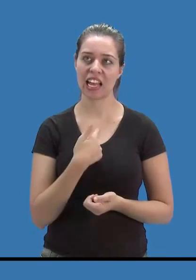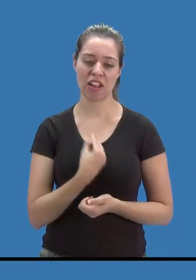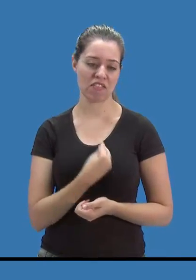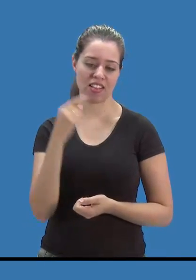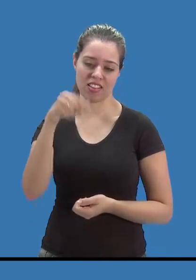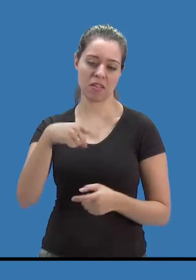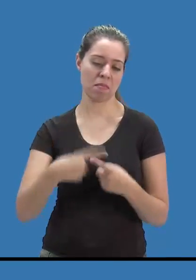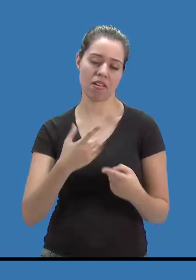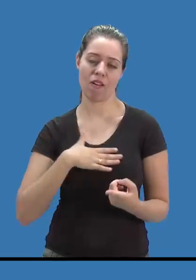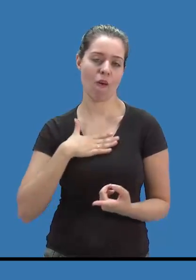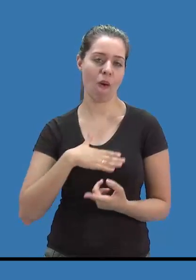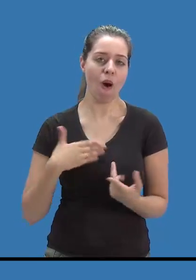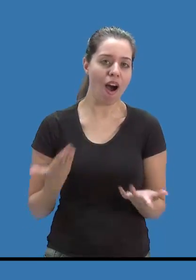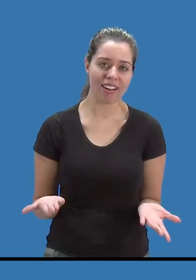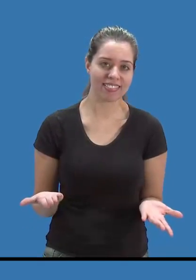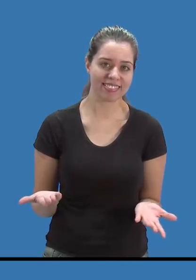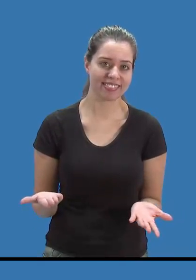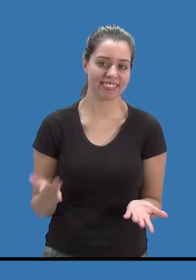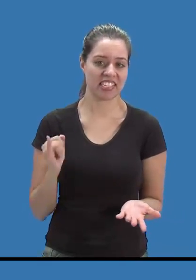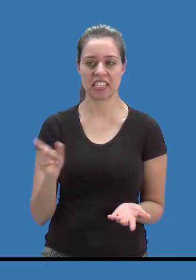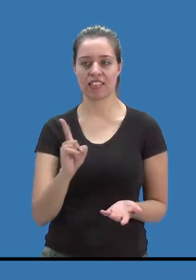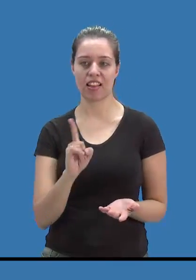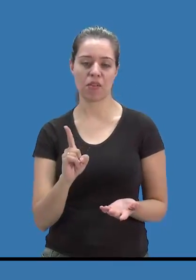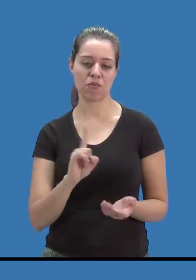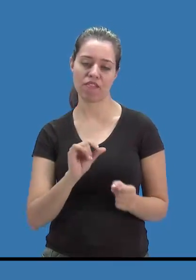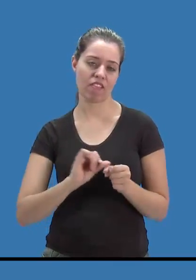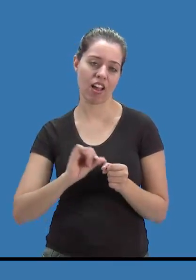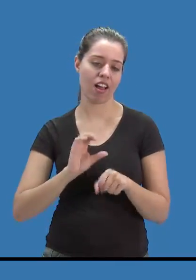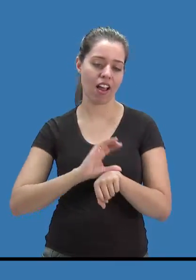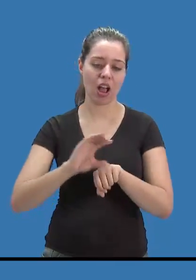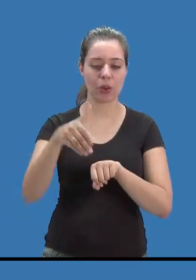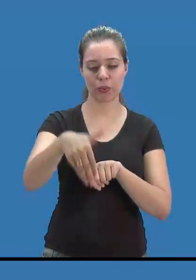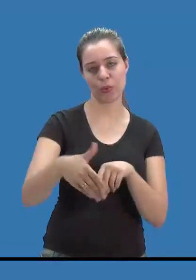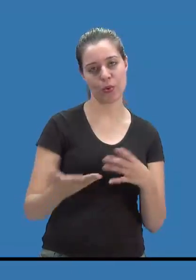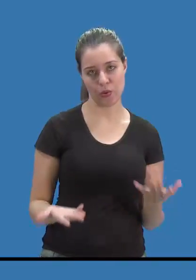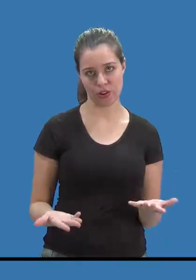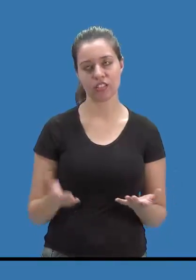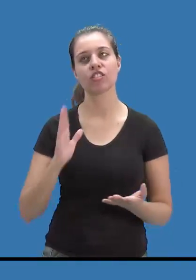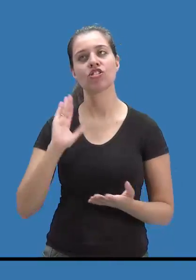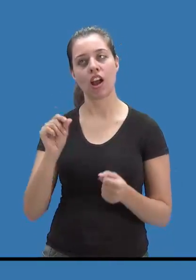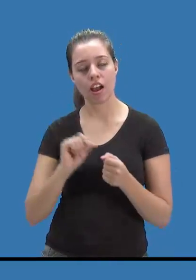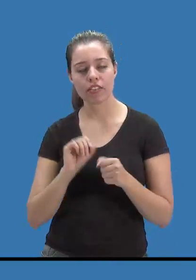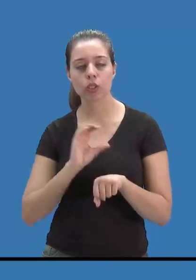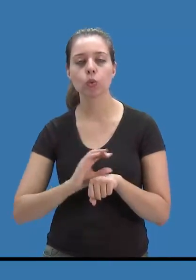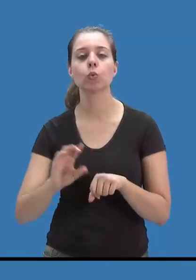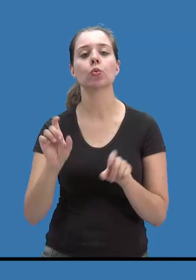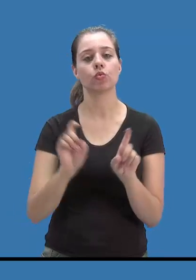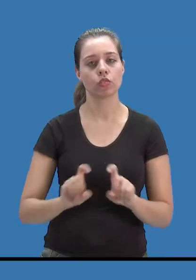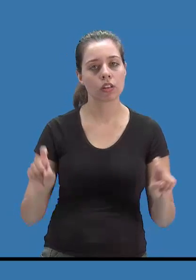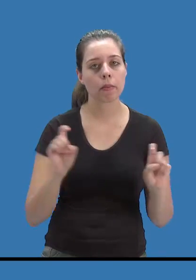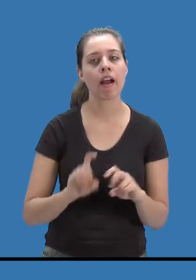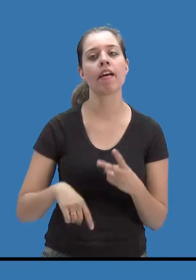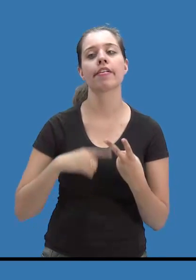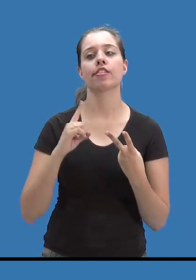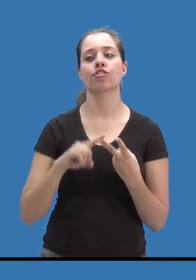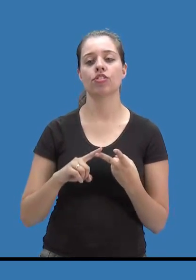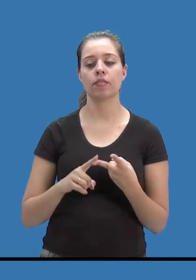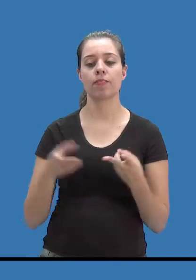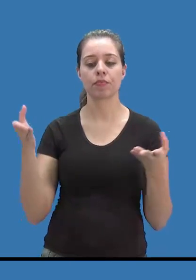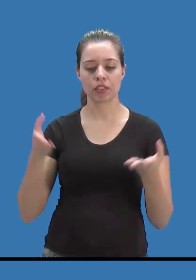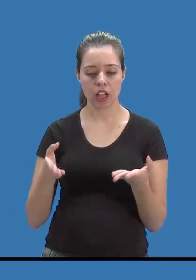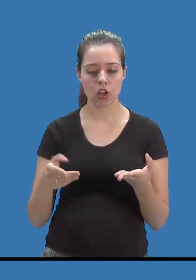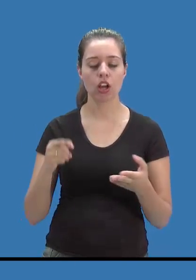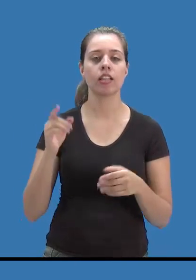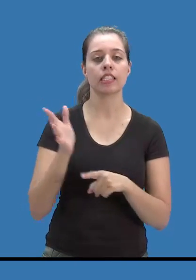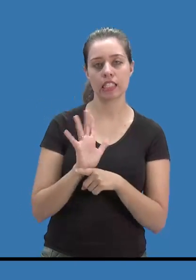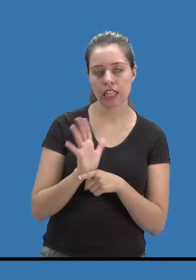venho para cá porque eu gosto. Senão, eu não ia estar fazendo esse curso também, né? Eu já fiz curso de informática, estou